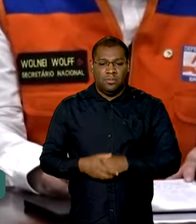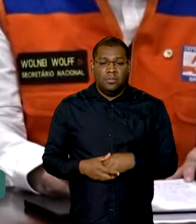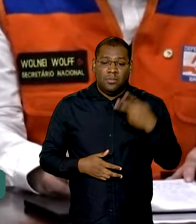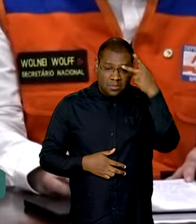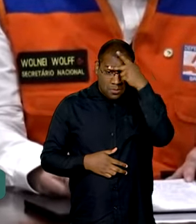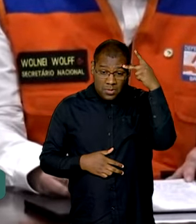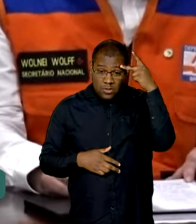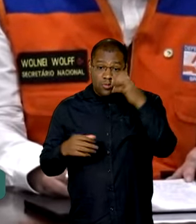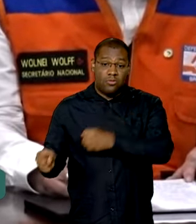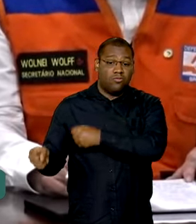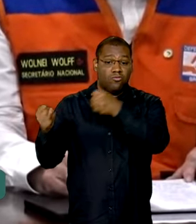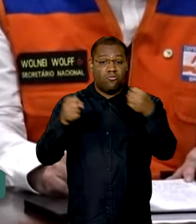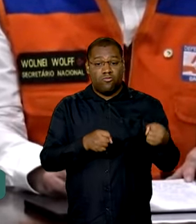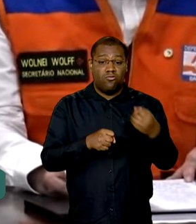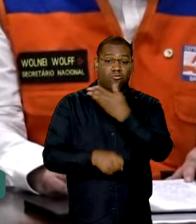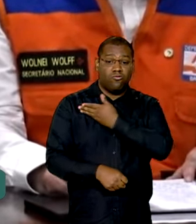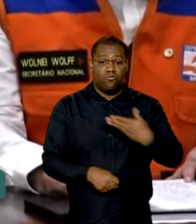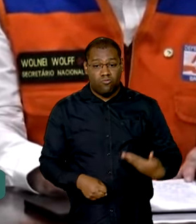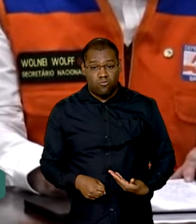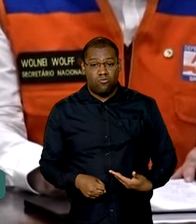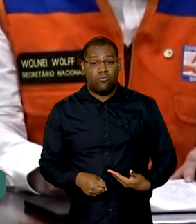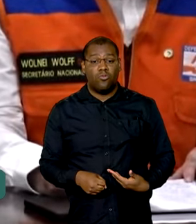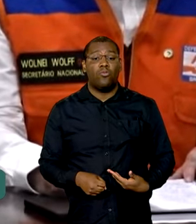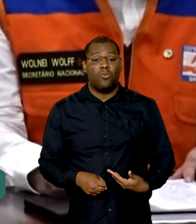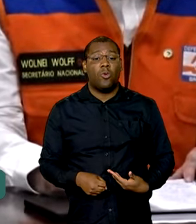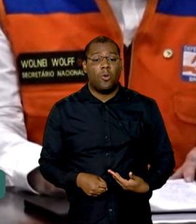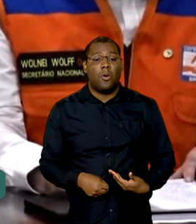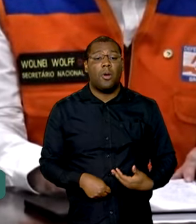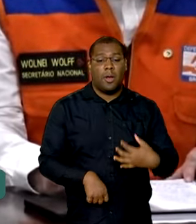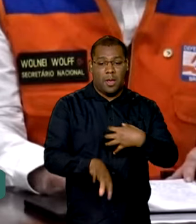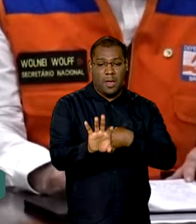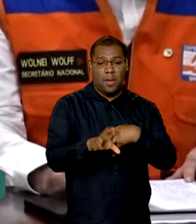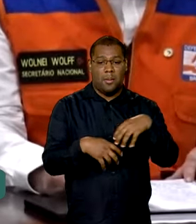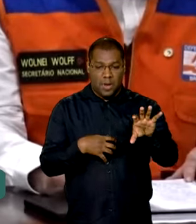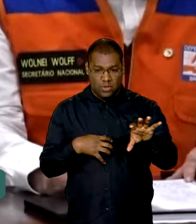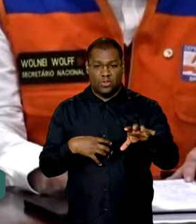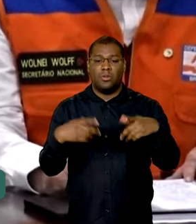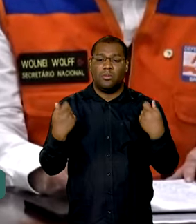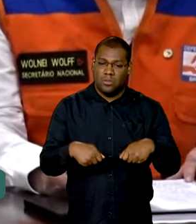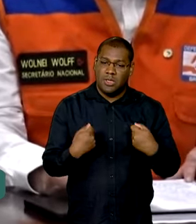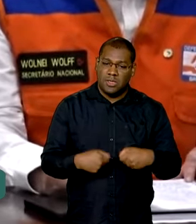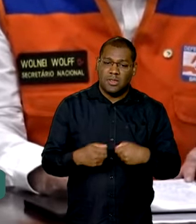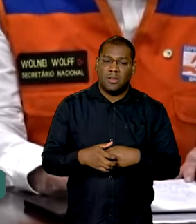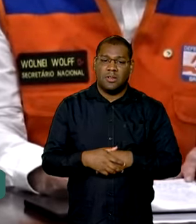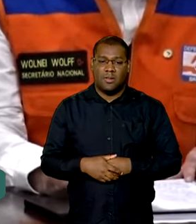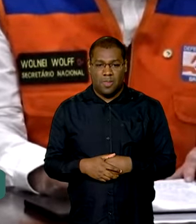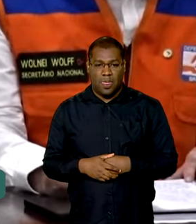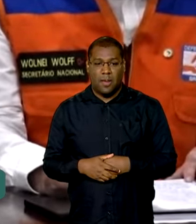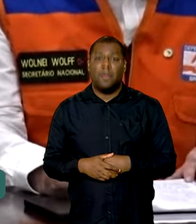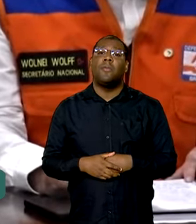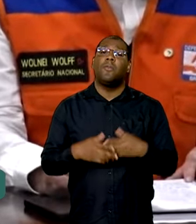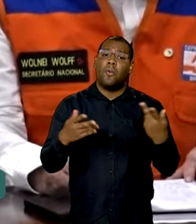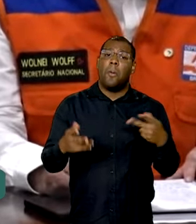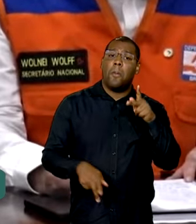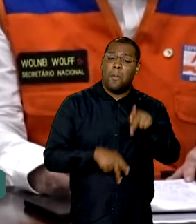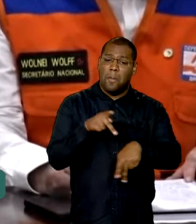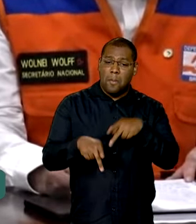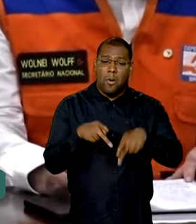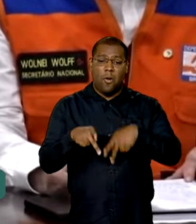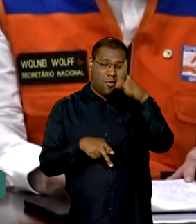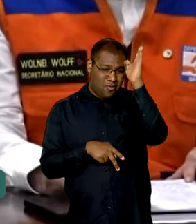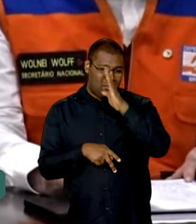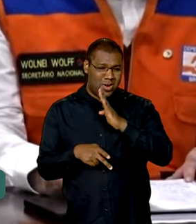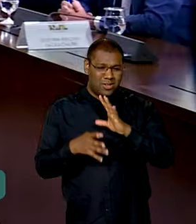humanitária. Temos que colocar diferenças de lado e unir todas as